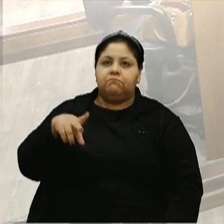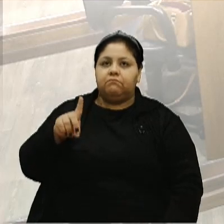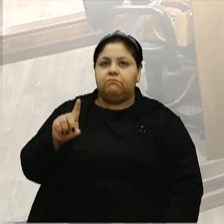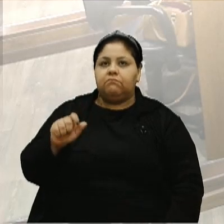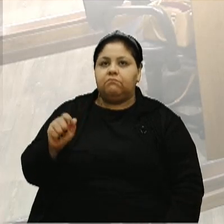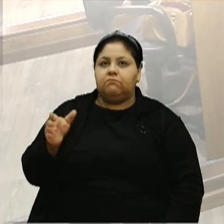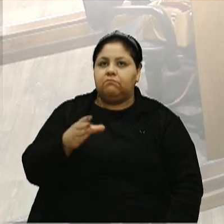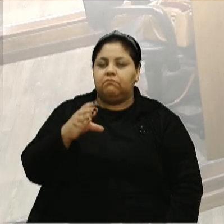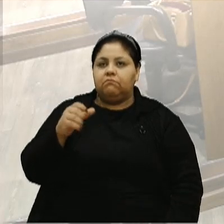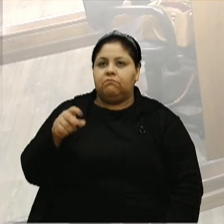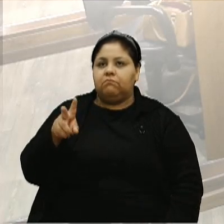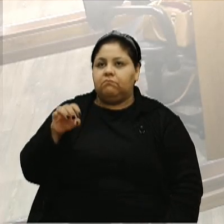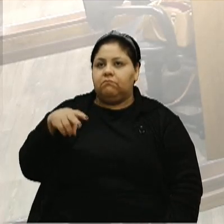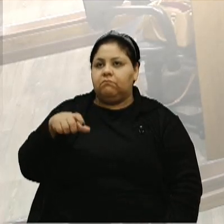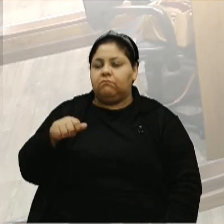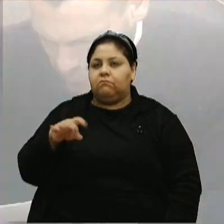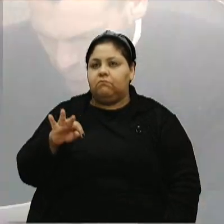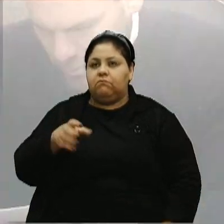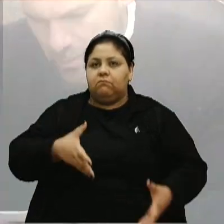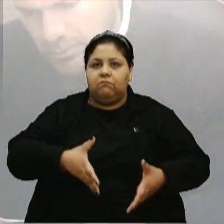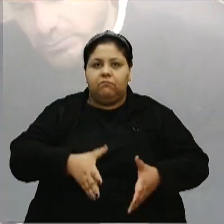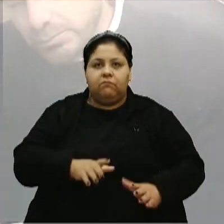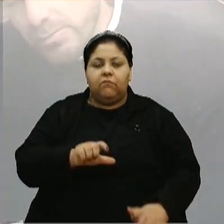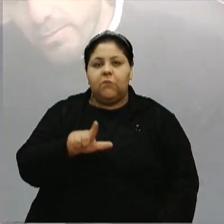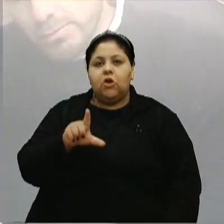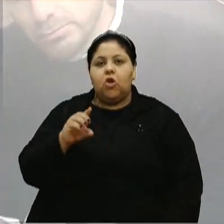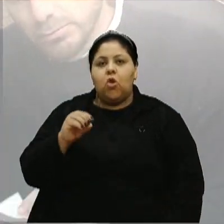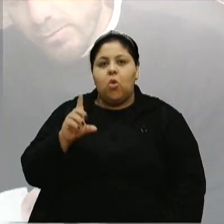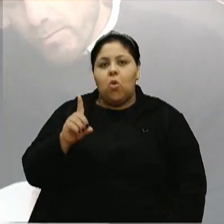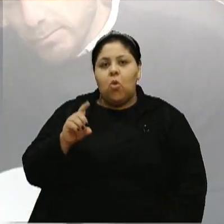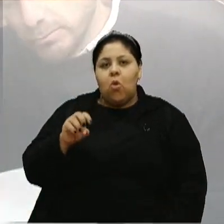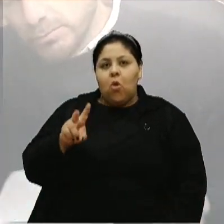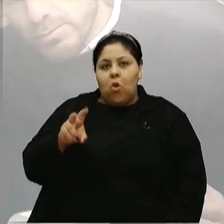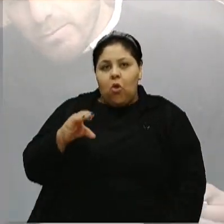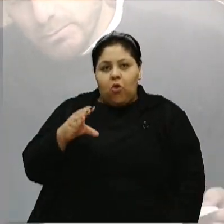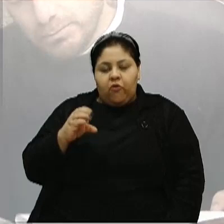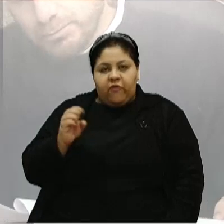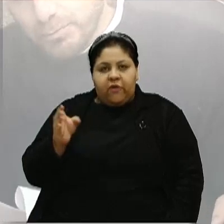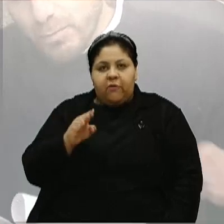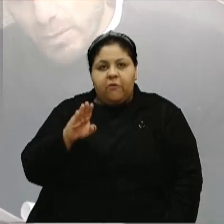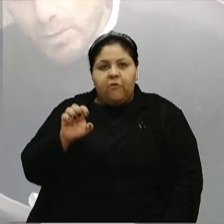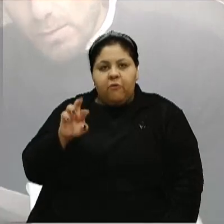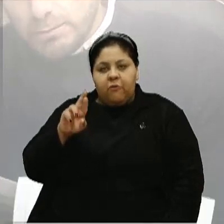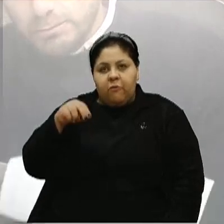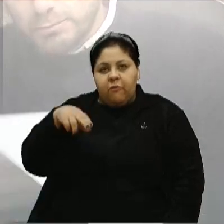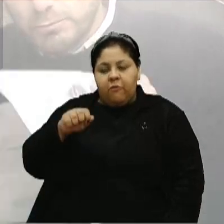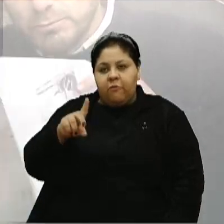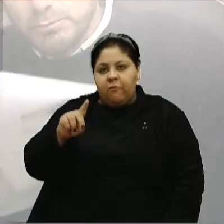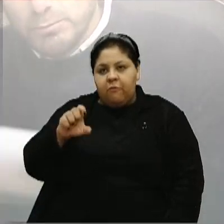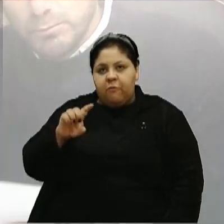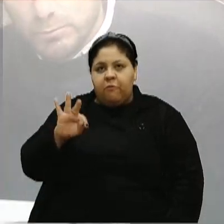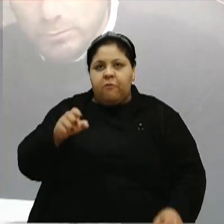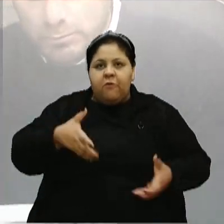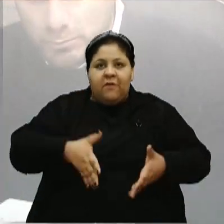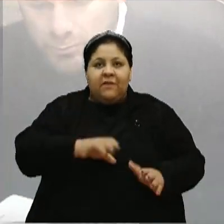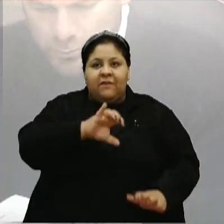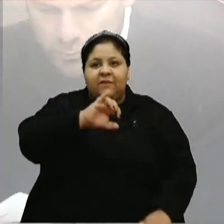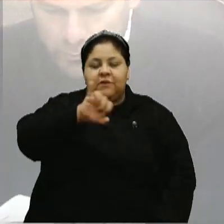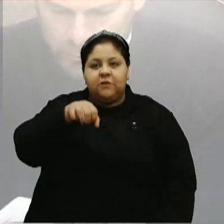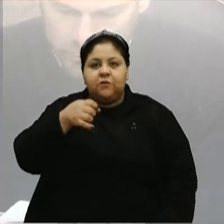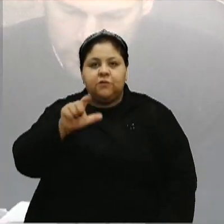Espejorim era filha de Ludovico Cavinato e Bernardo Getúlio. Nasceu em 30 de julho de